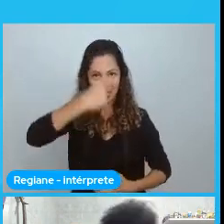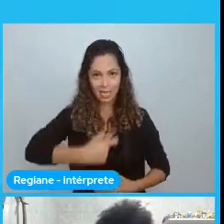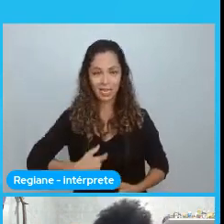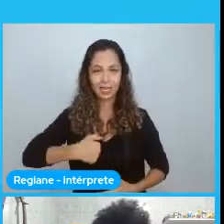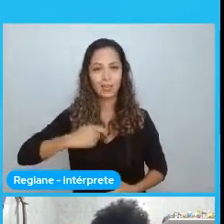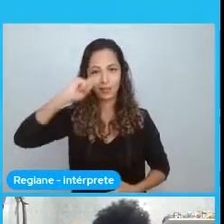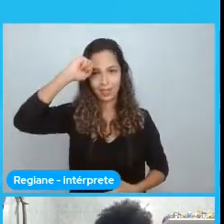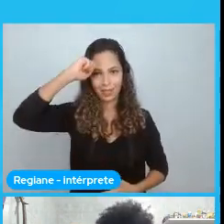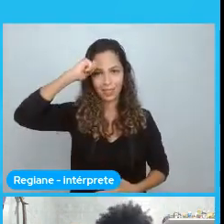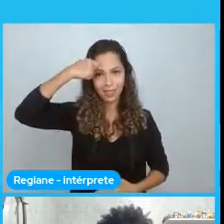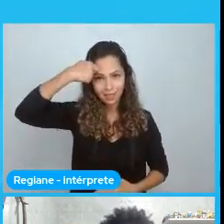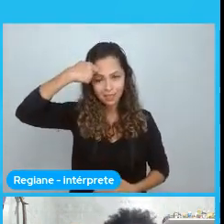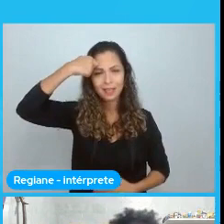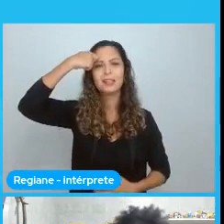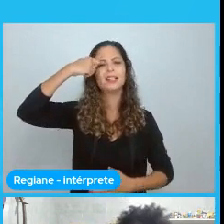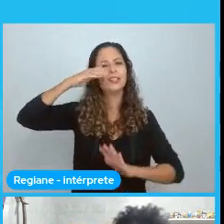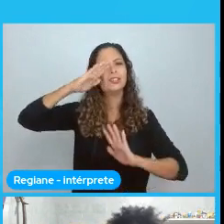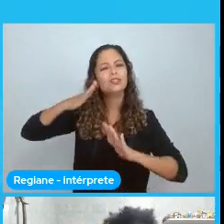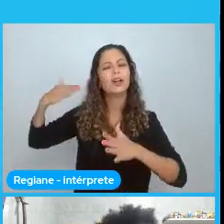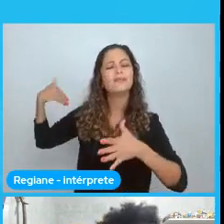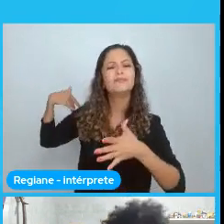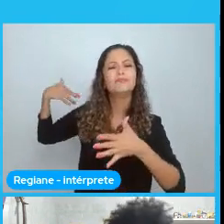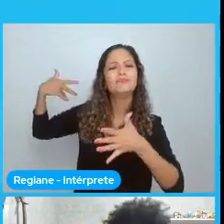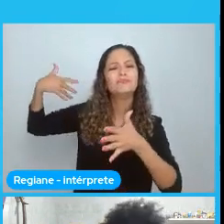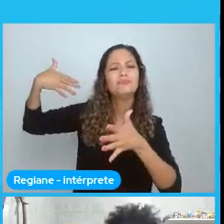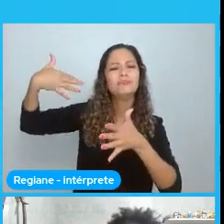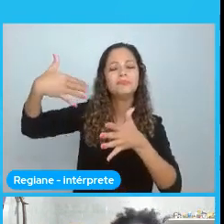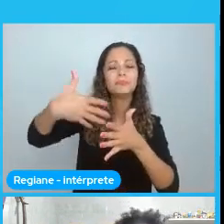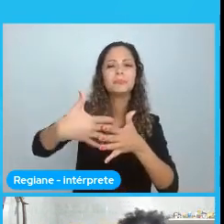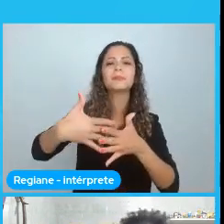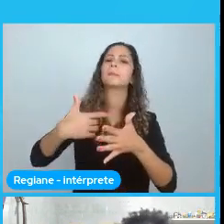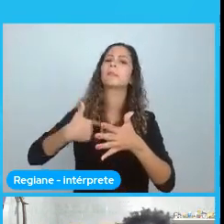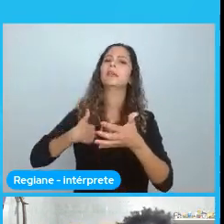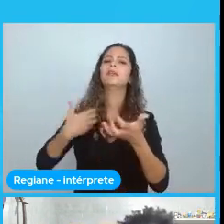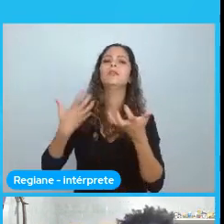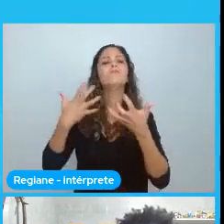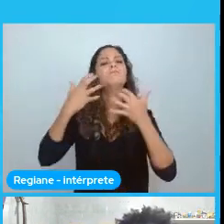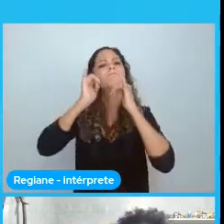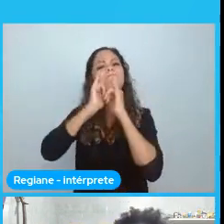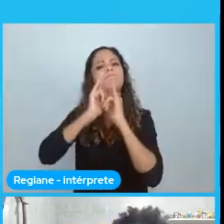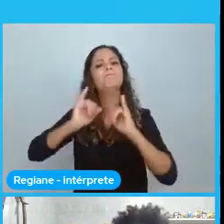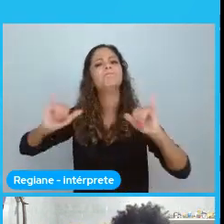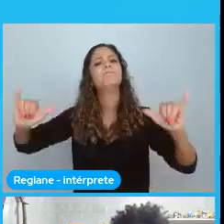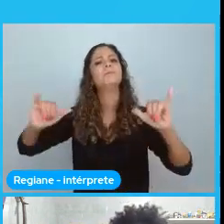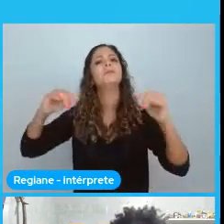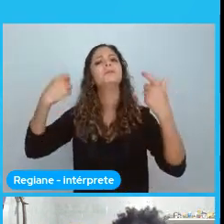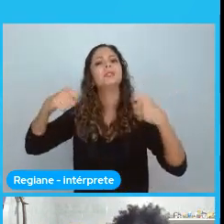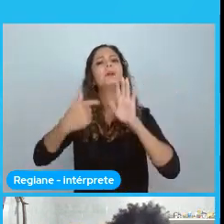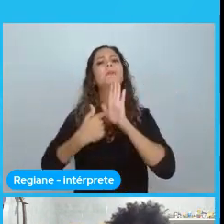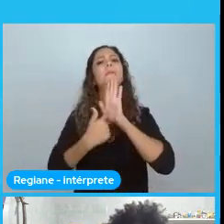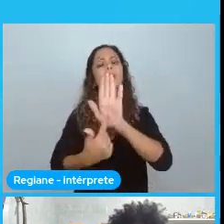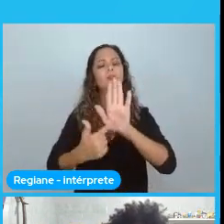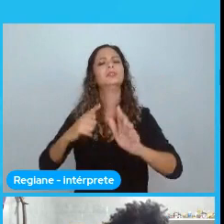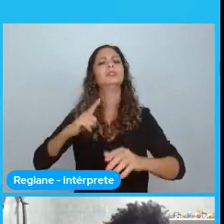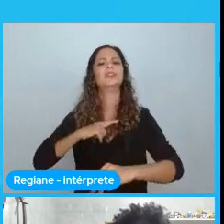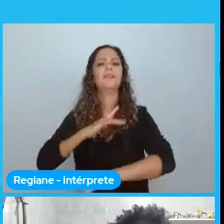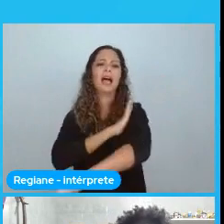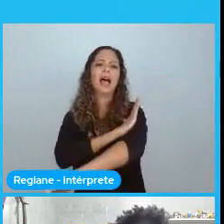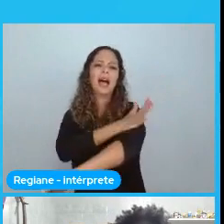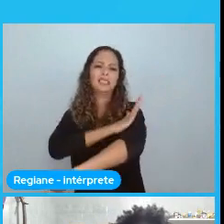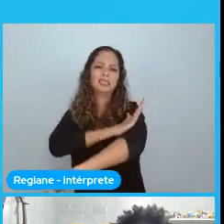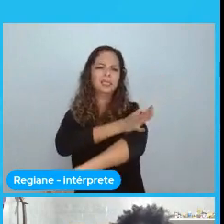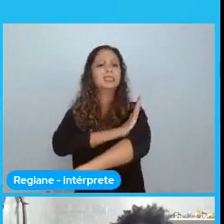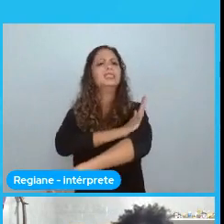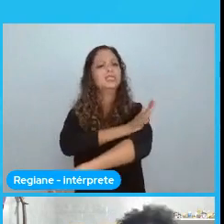Dentro de toda a minha trajetória. Ou de qualquer coisa. Que eu vou falar. O quanto o racismo. Me atravessa. É exatamente isso.